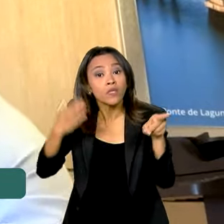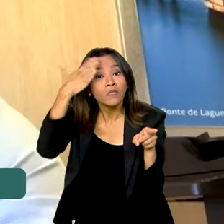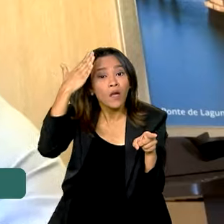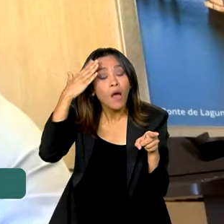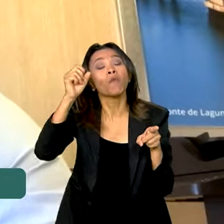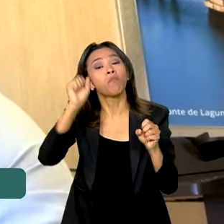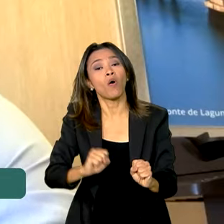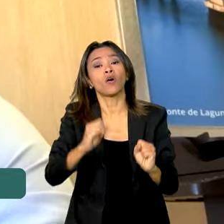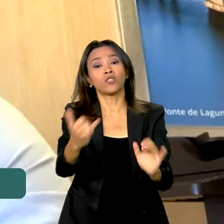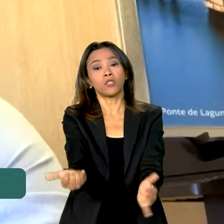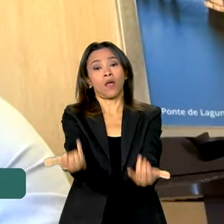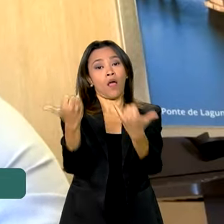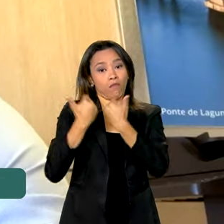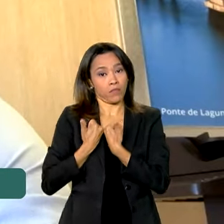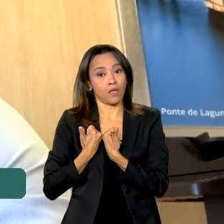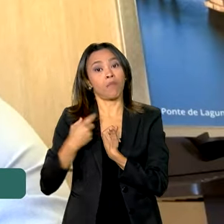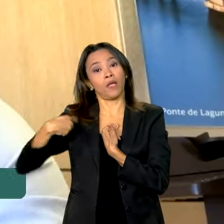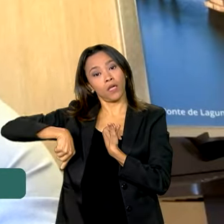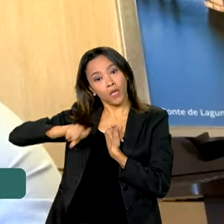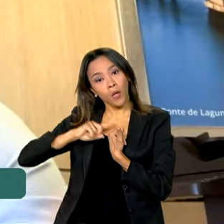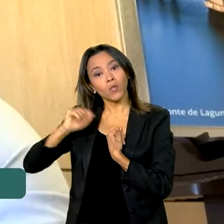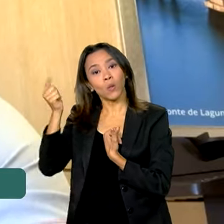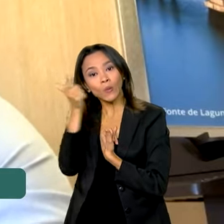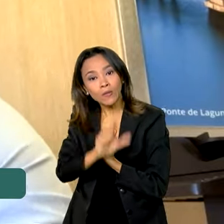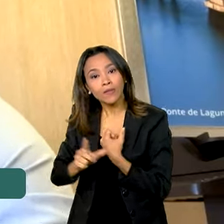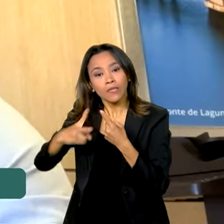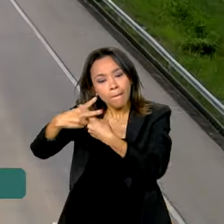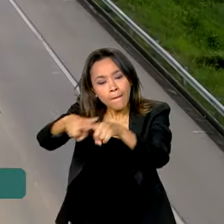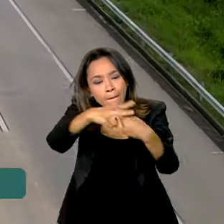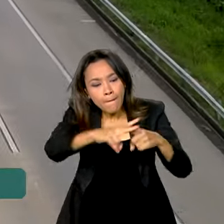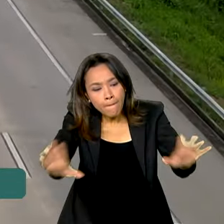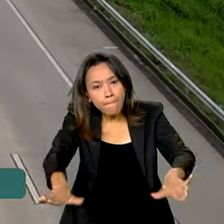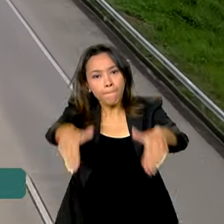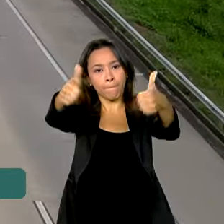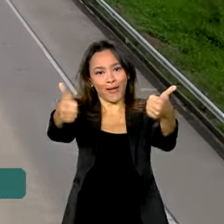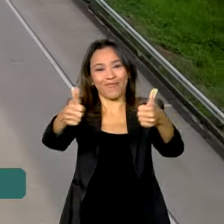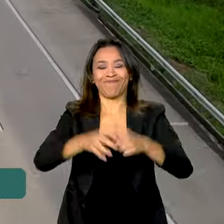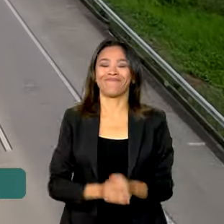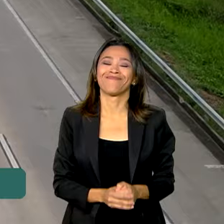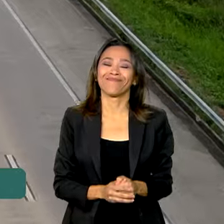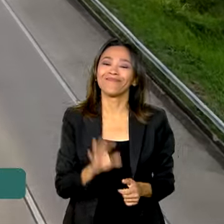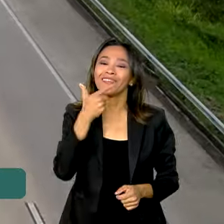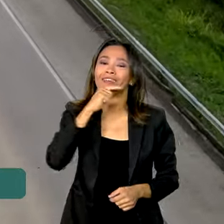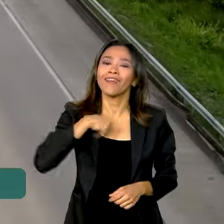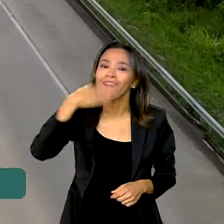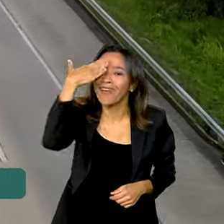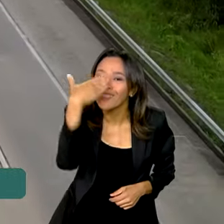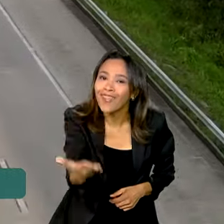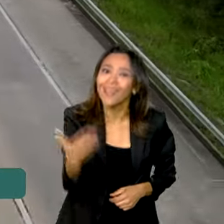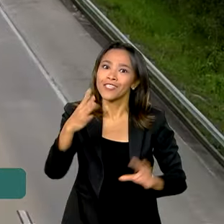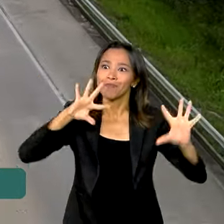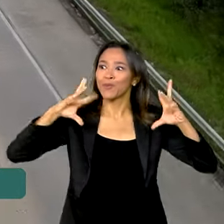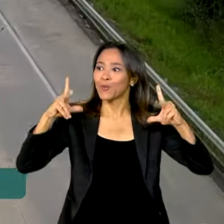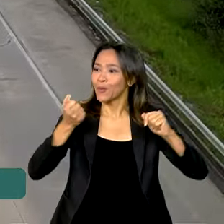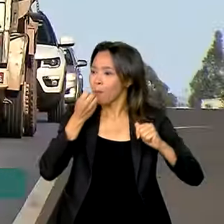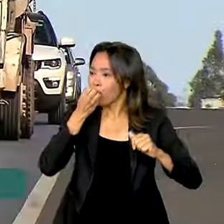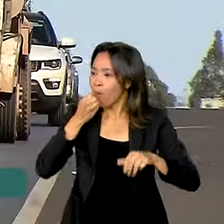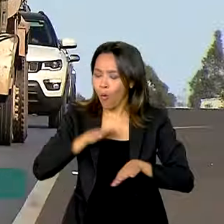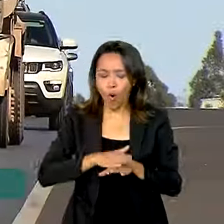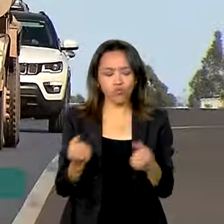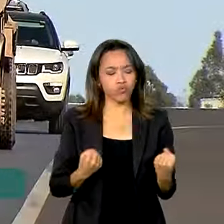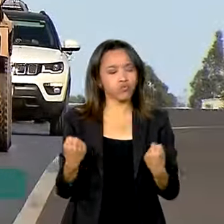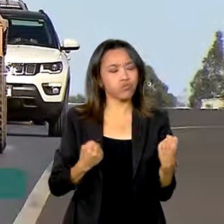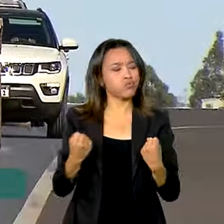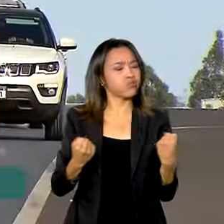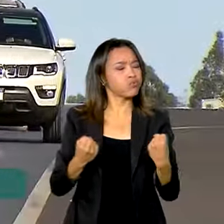coloca à disposição para que a gente transforme a nossa infraestrutura na melhor possível. E quem agradece por todas as melhorias e